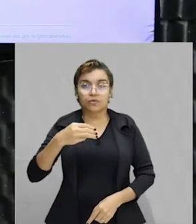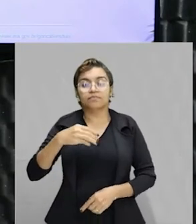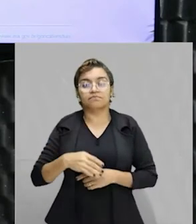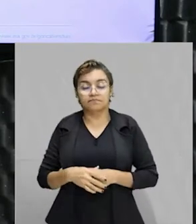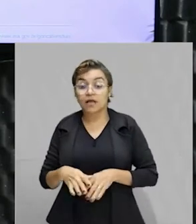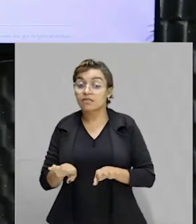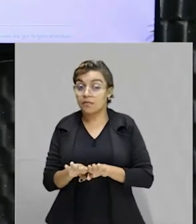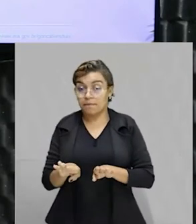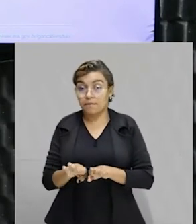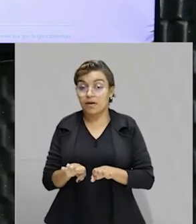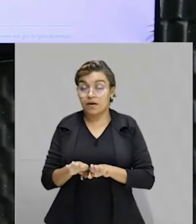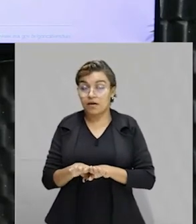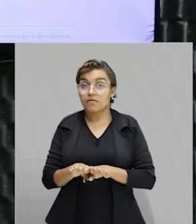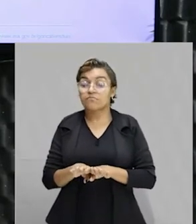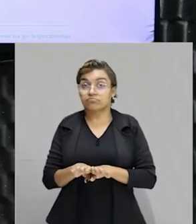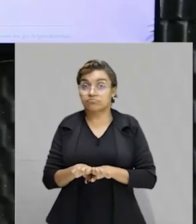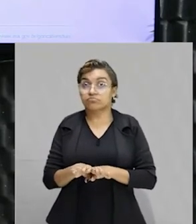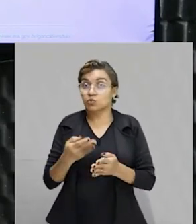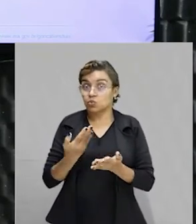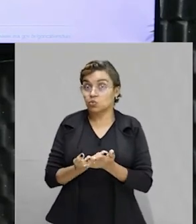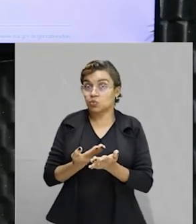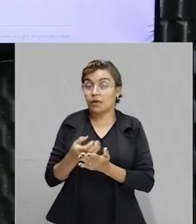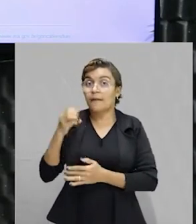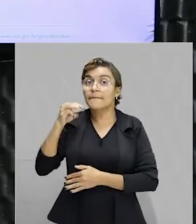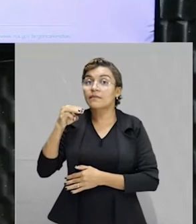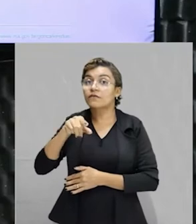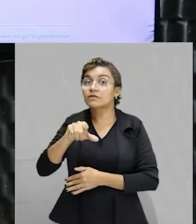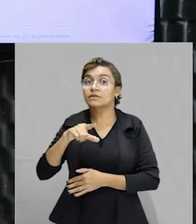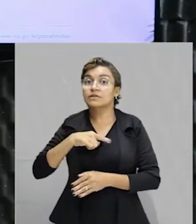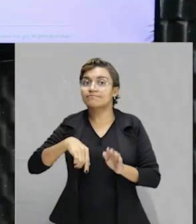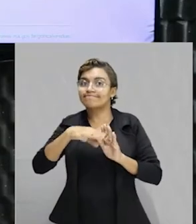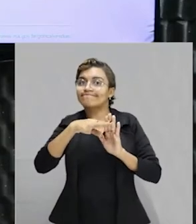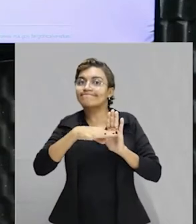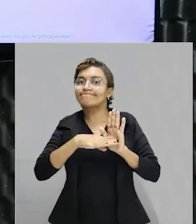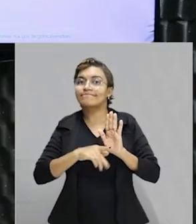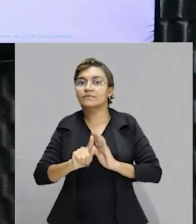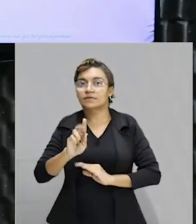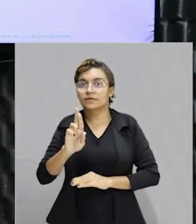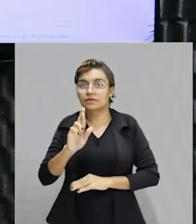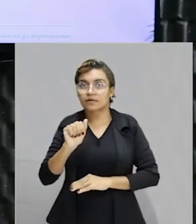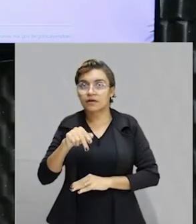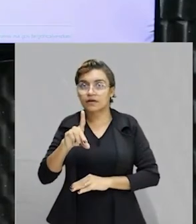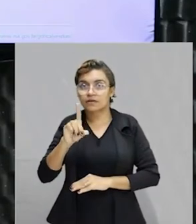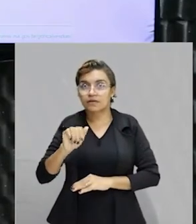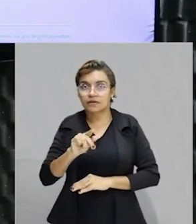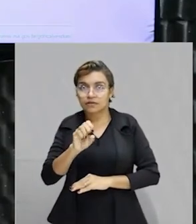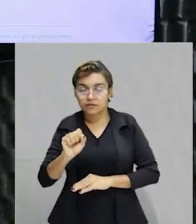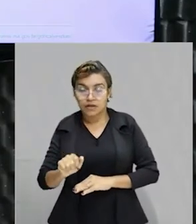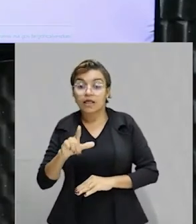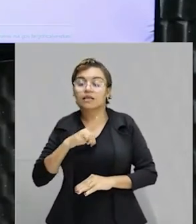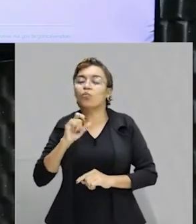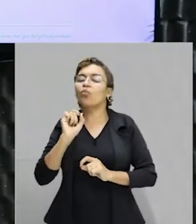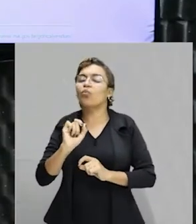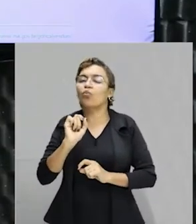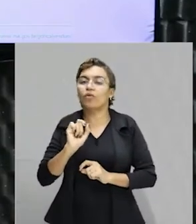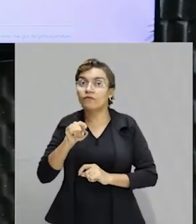também, né, dentro dos estudos de matemática você tem uma relação entre as grandezas e lá no teu estudo que relaciona